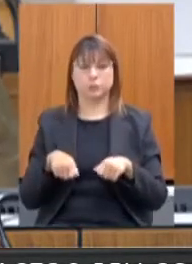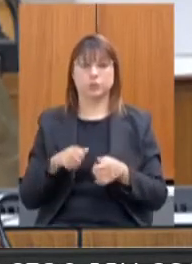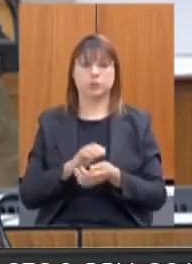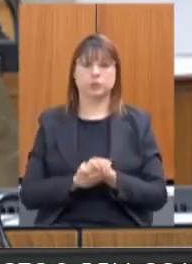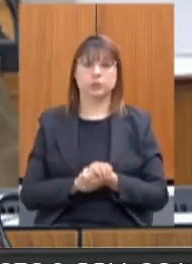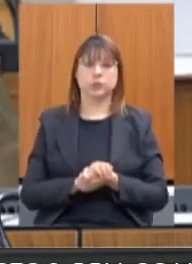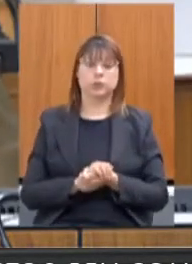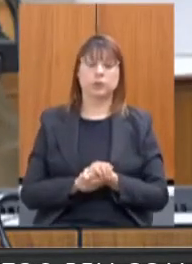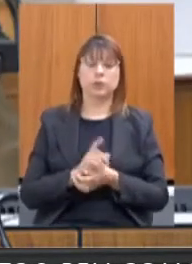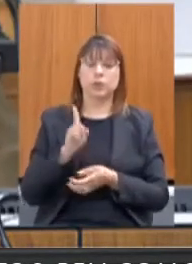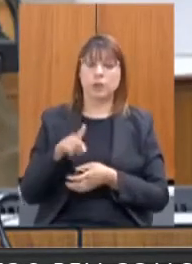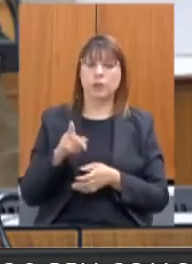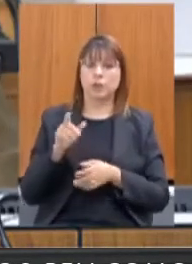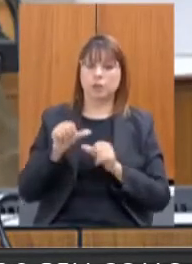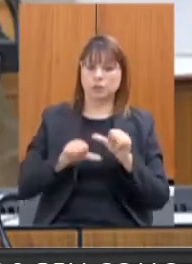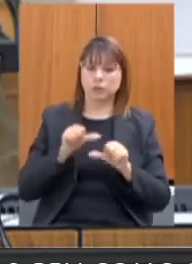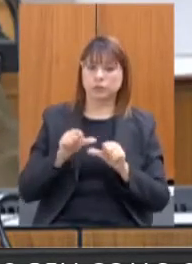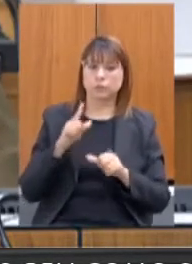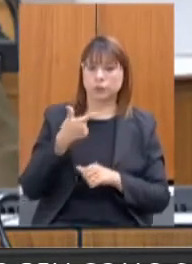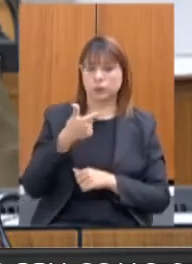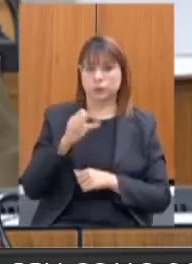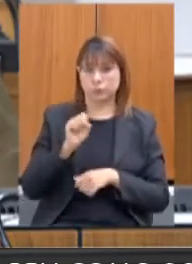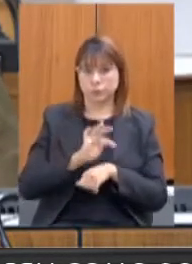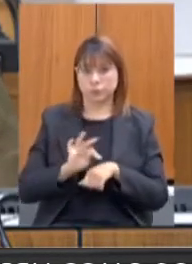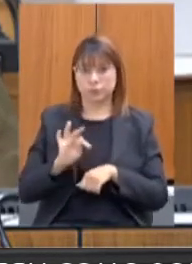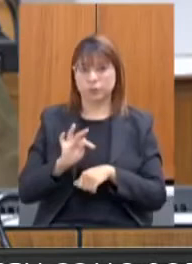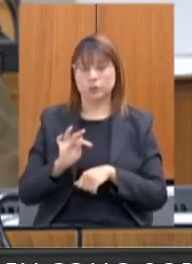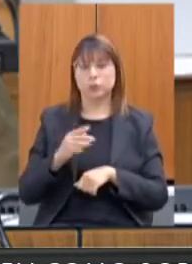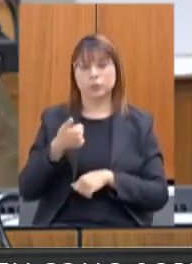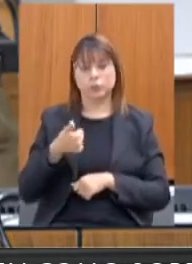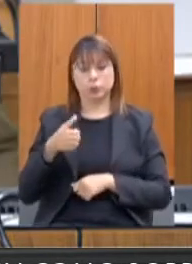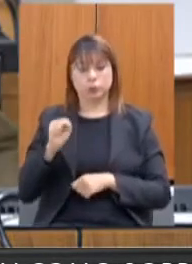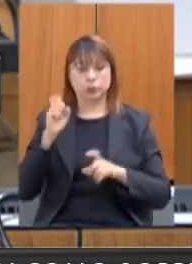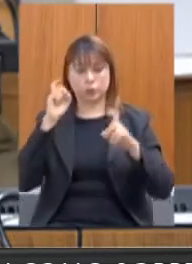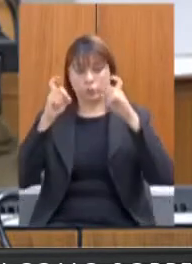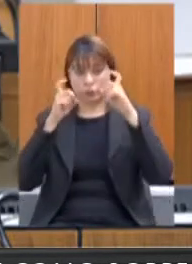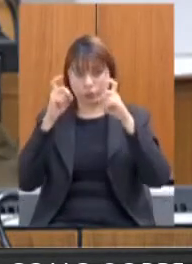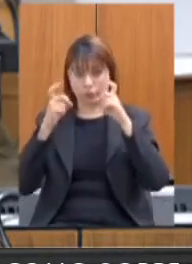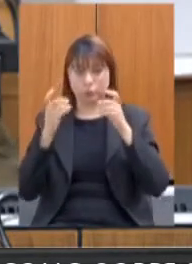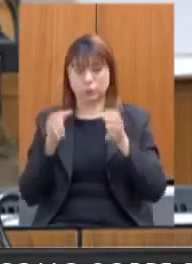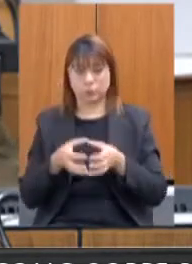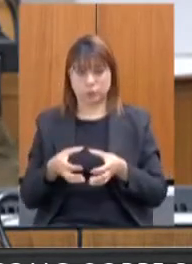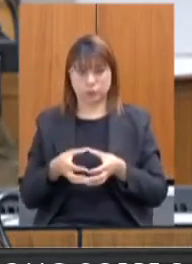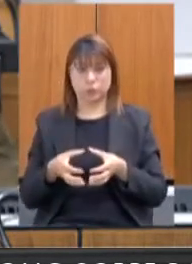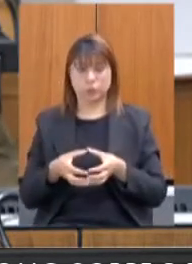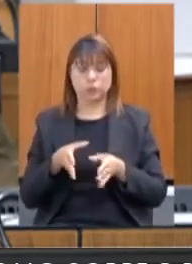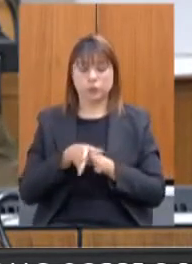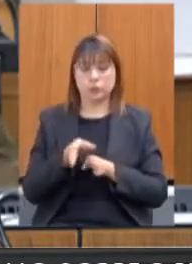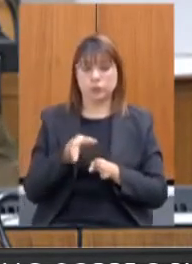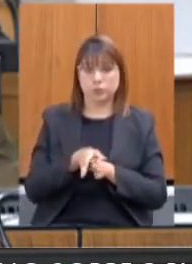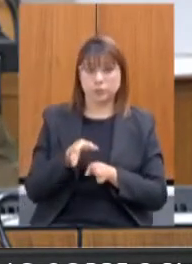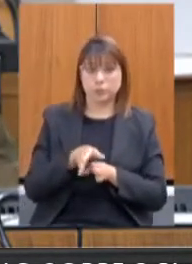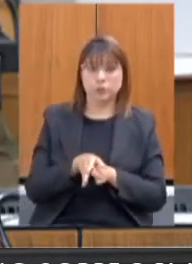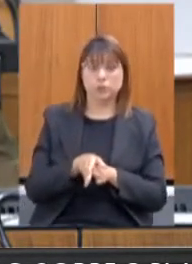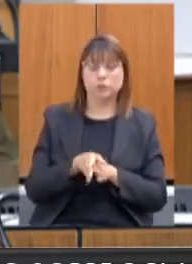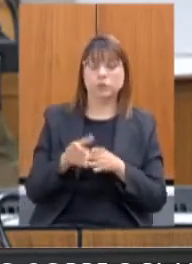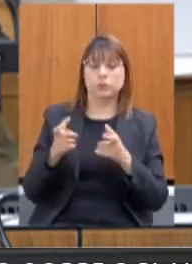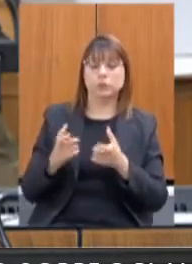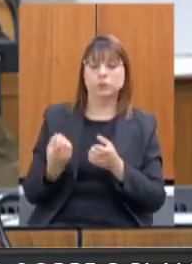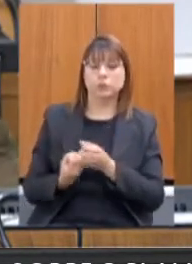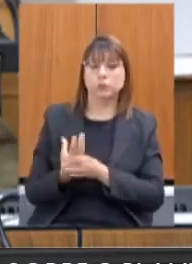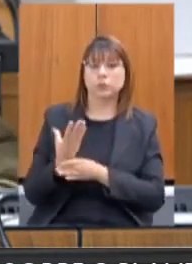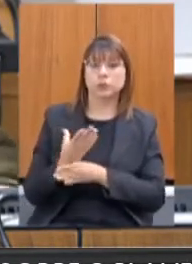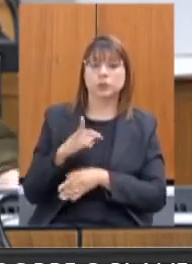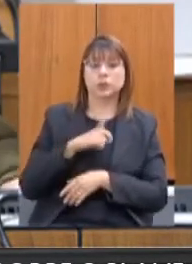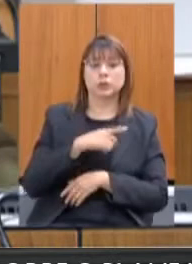Restaura para 28 técnicos. 18 reuniões de grupos de orientação e reflexão no espaço CREAD, envolvendo